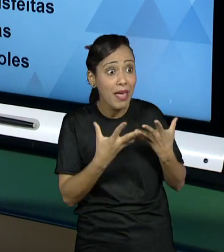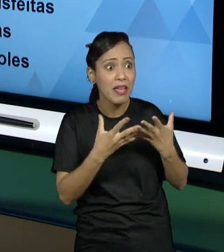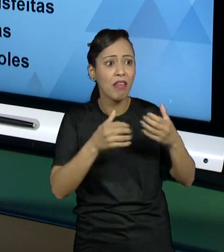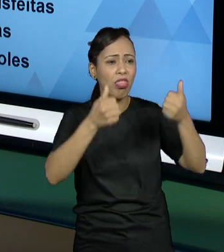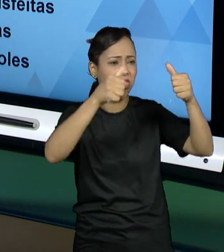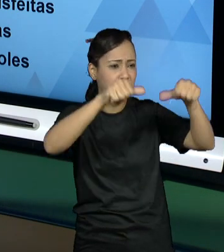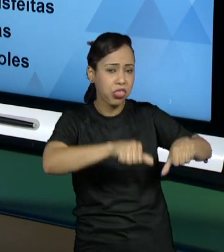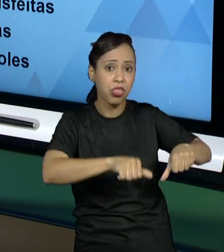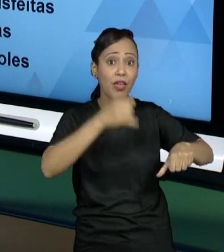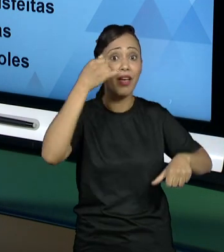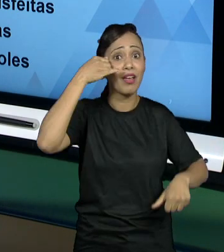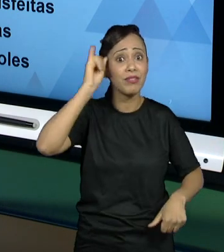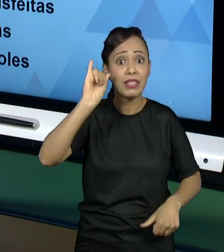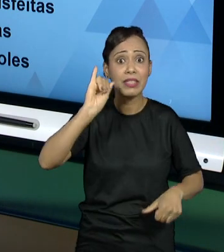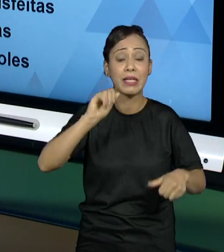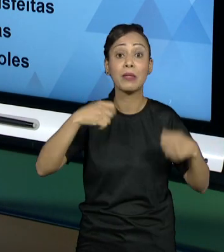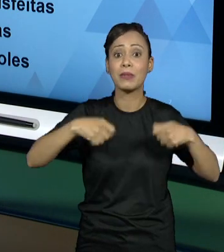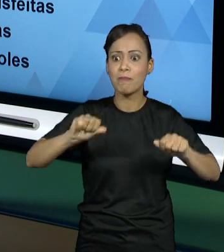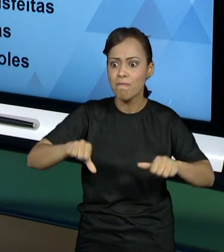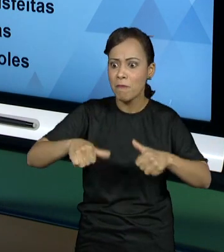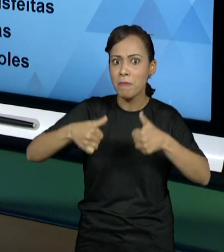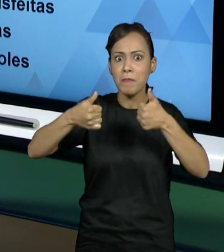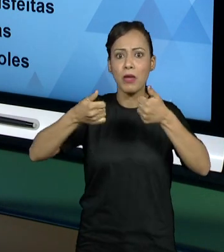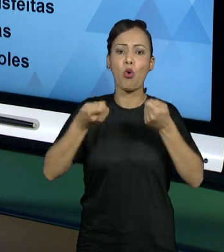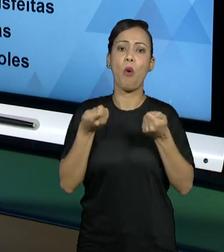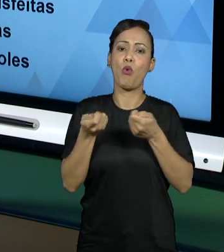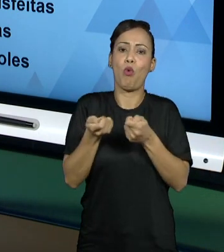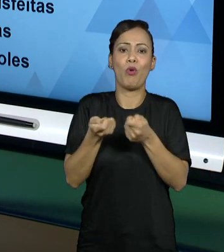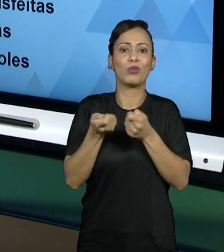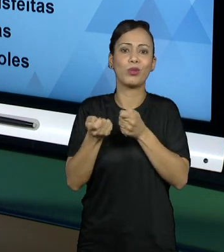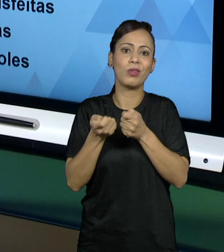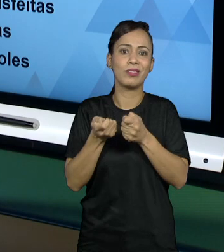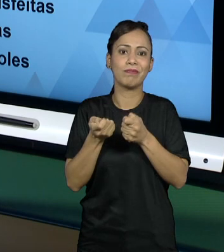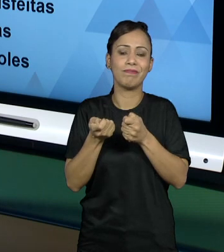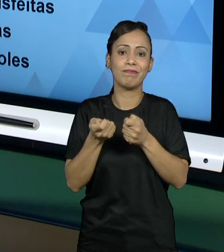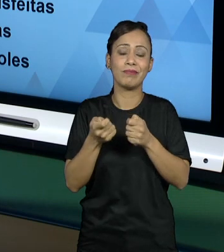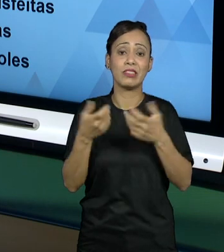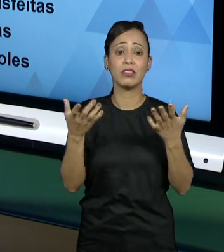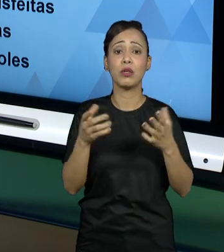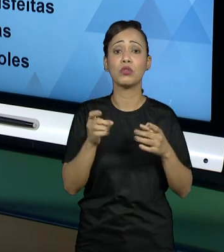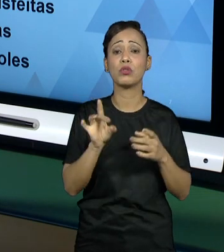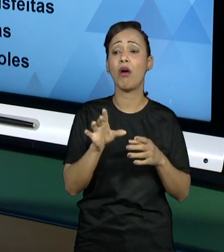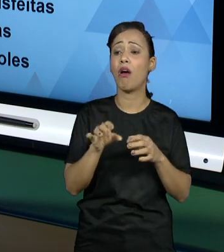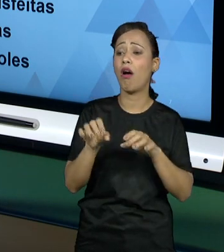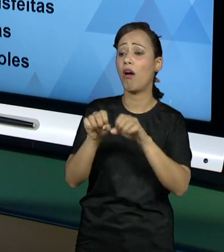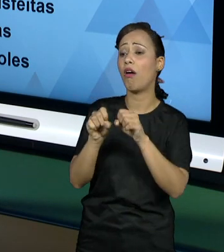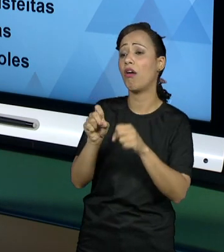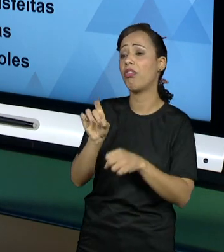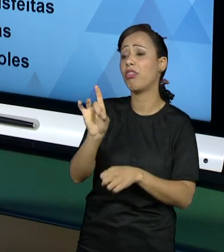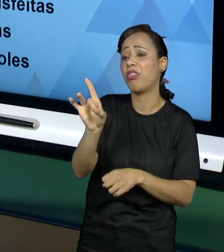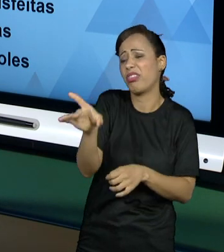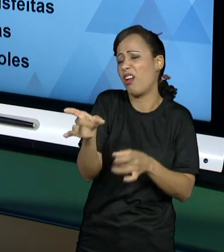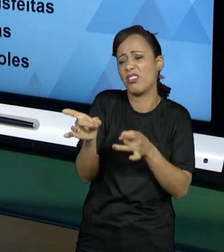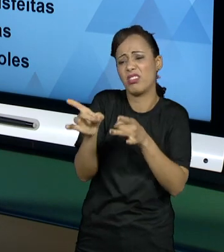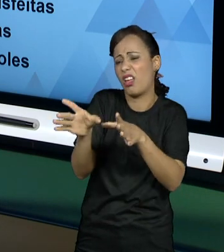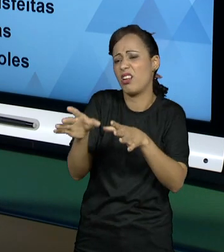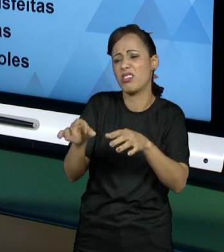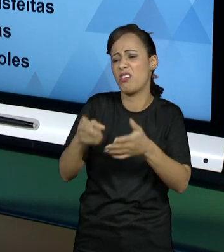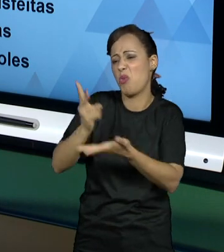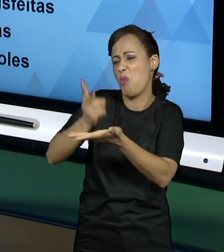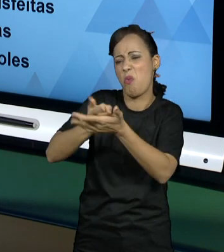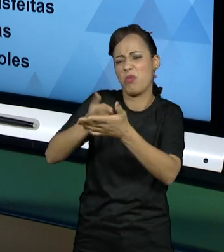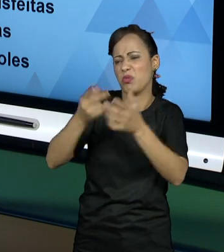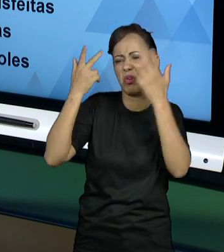E controles certos, porque controlar, ter um controle só por ter, que não vai trazer nenhuma contribuição,